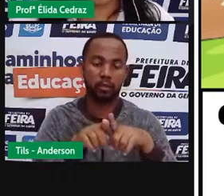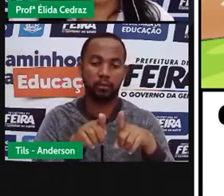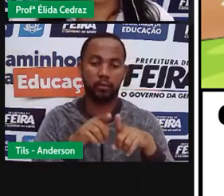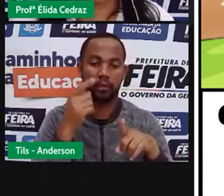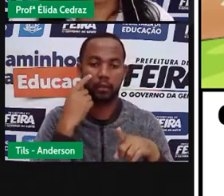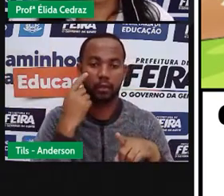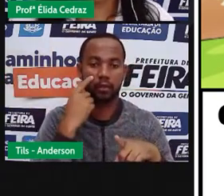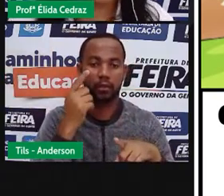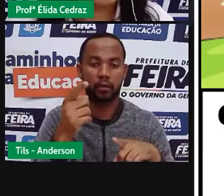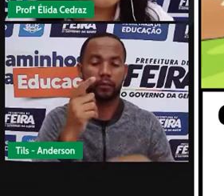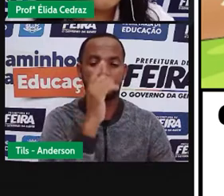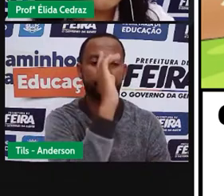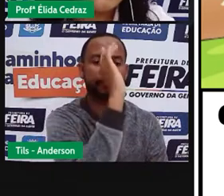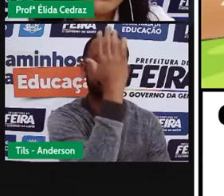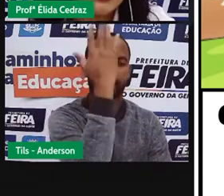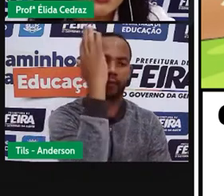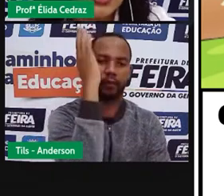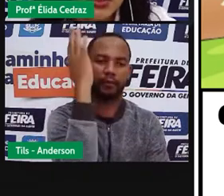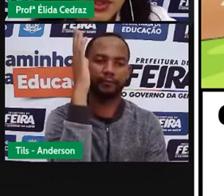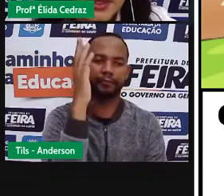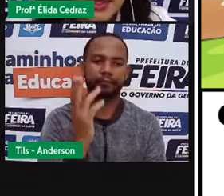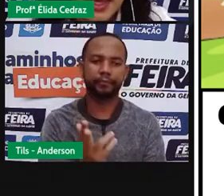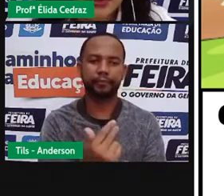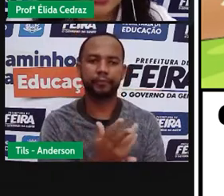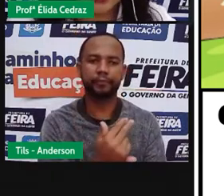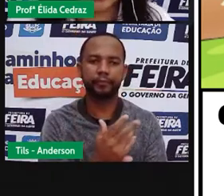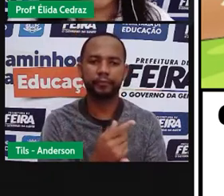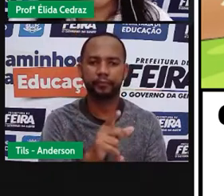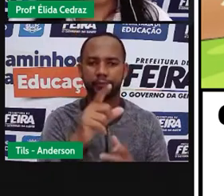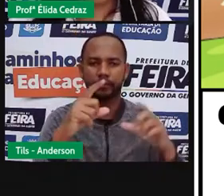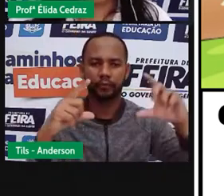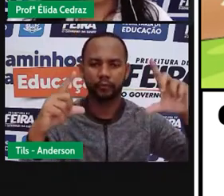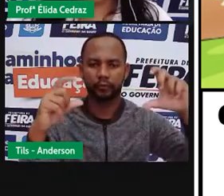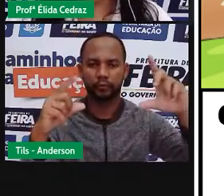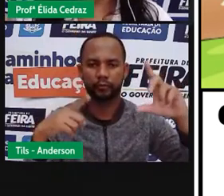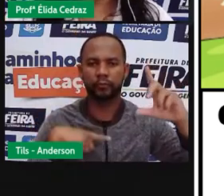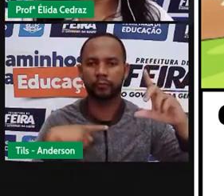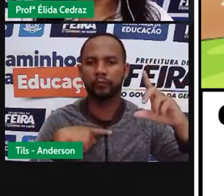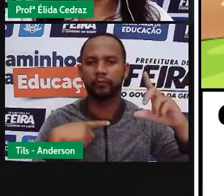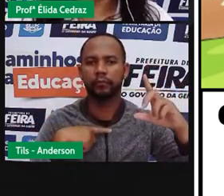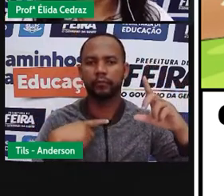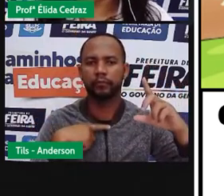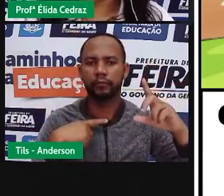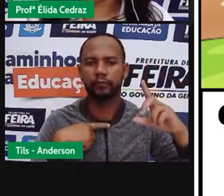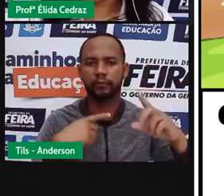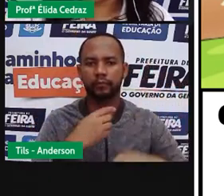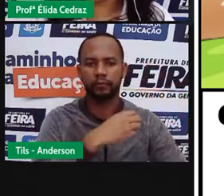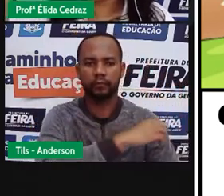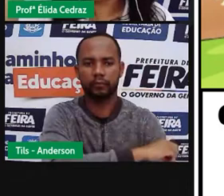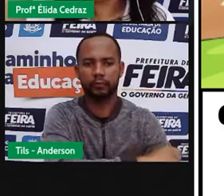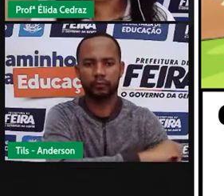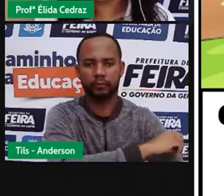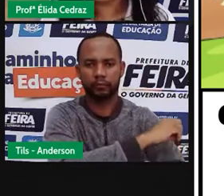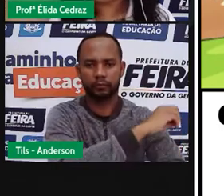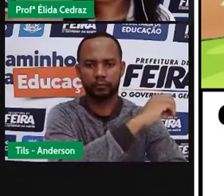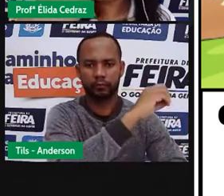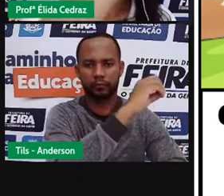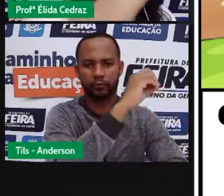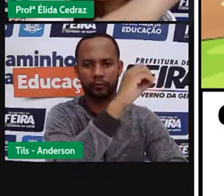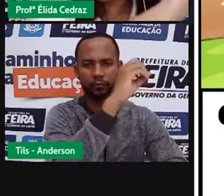no desenho. No desenho, nós temos o sol nascendo,